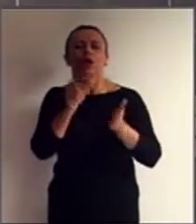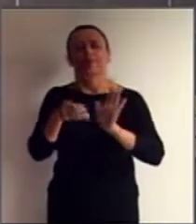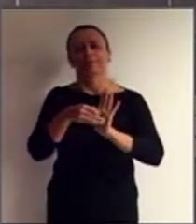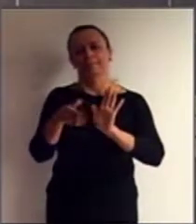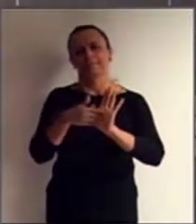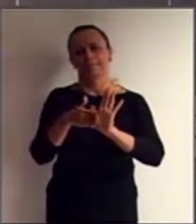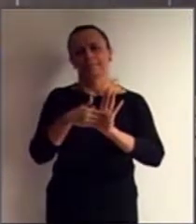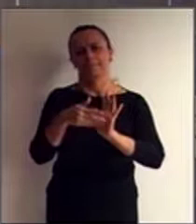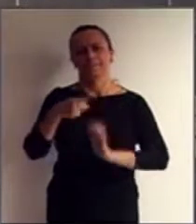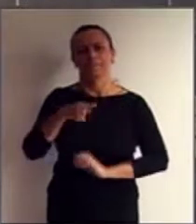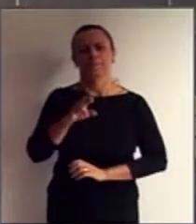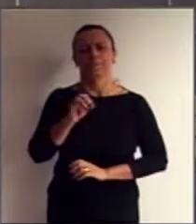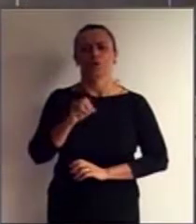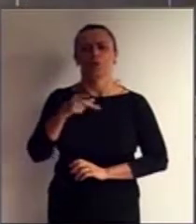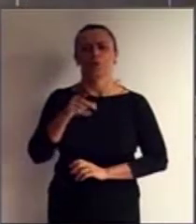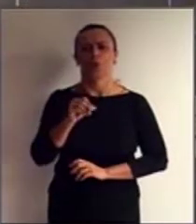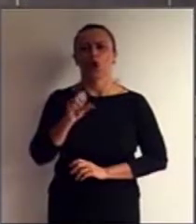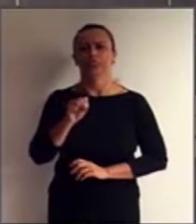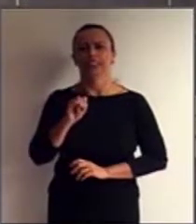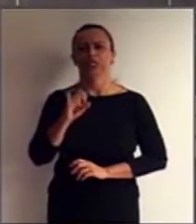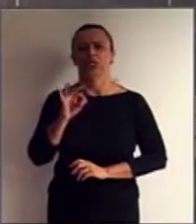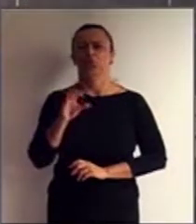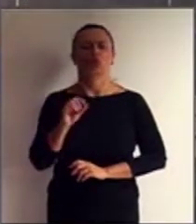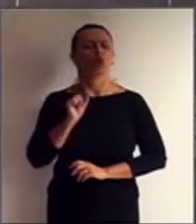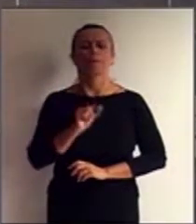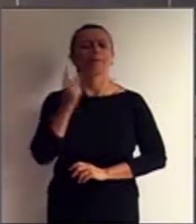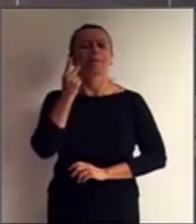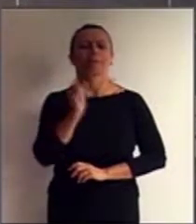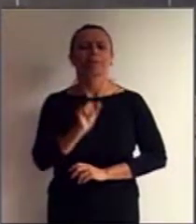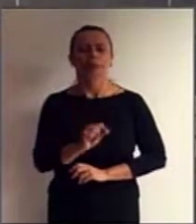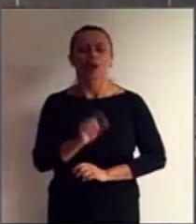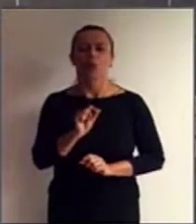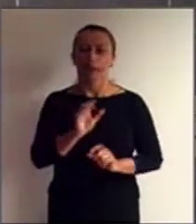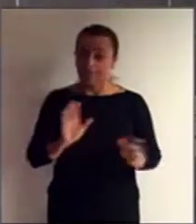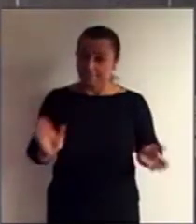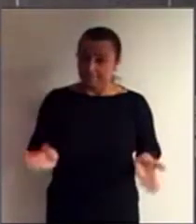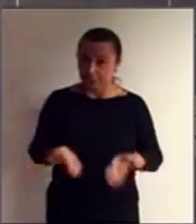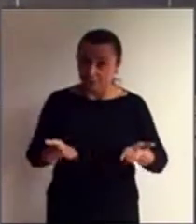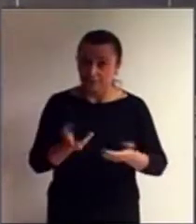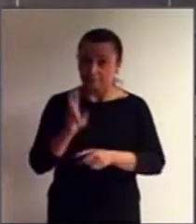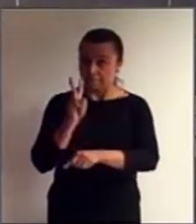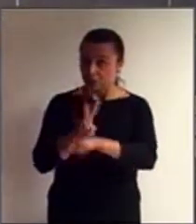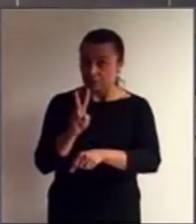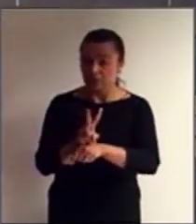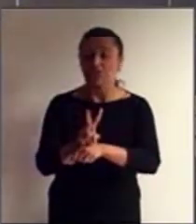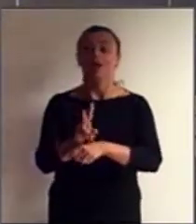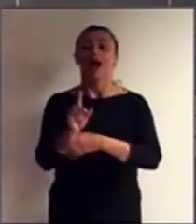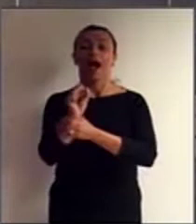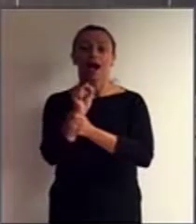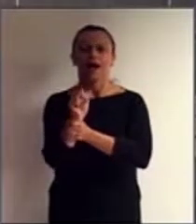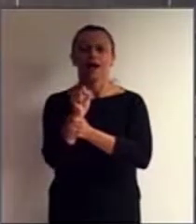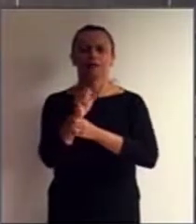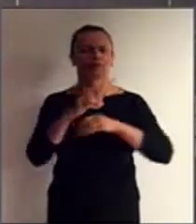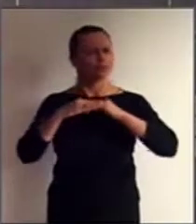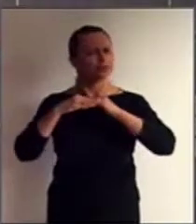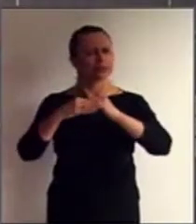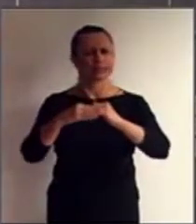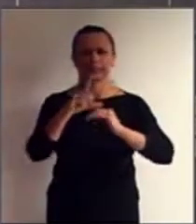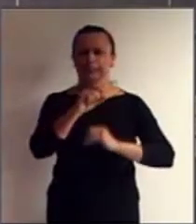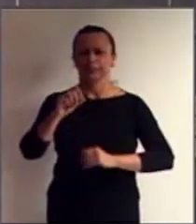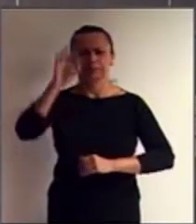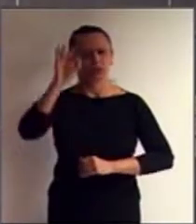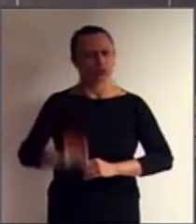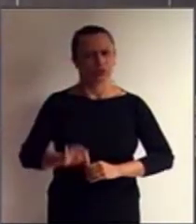Então, qual é o propósito dessa Convenção? Promover, proteger e assegurar o pleno exercício de